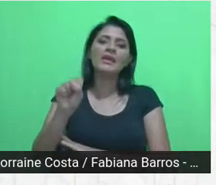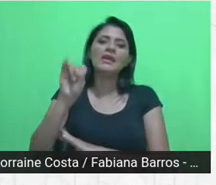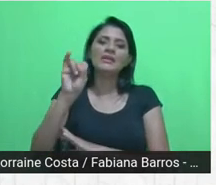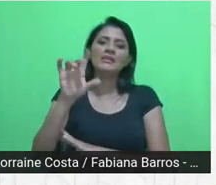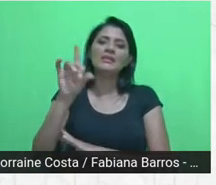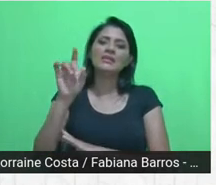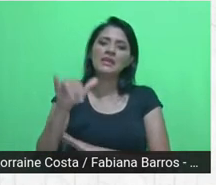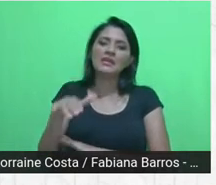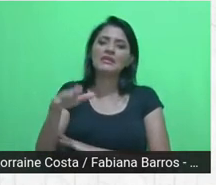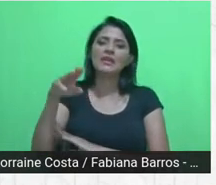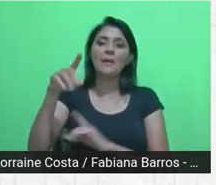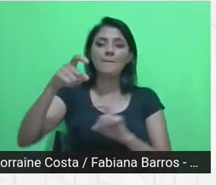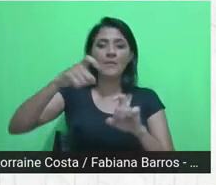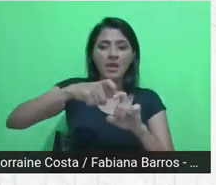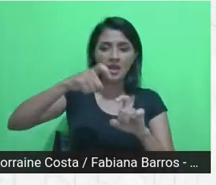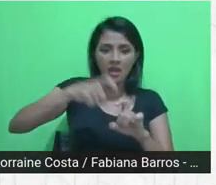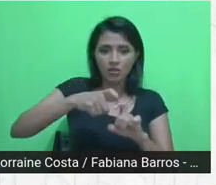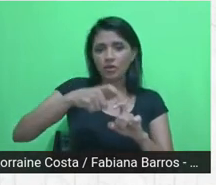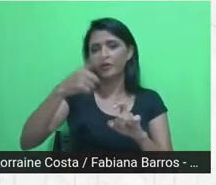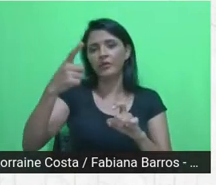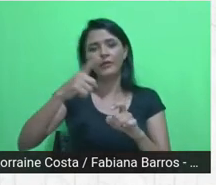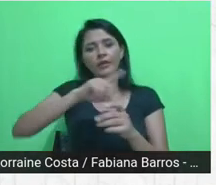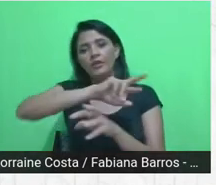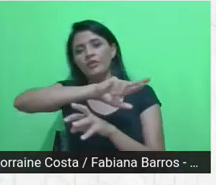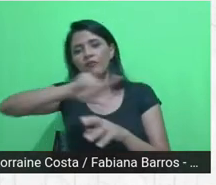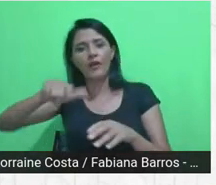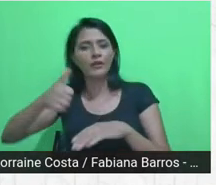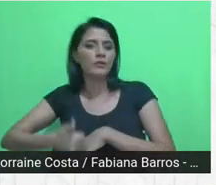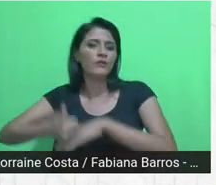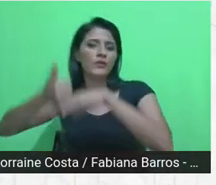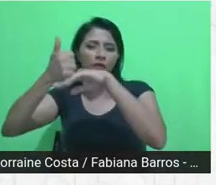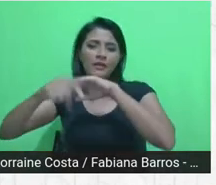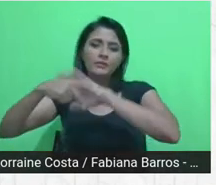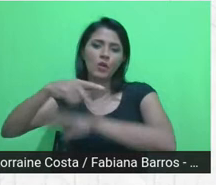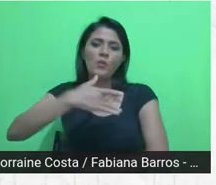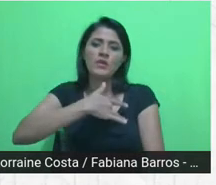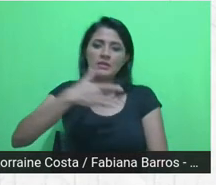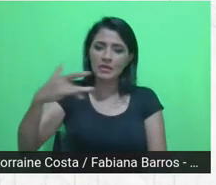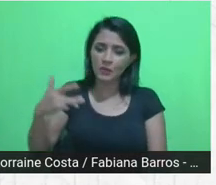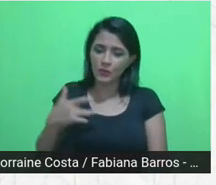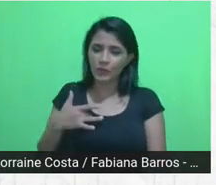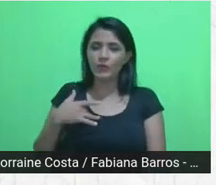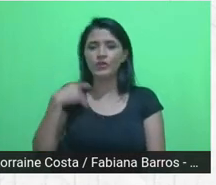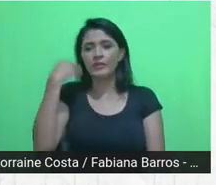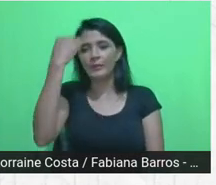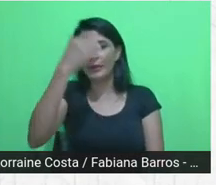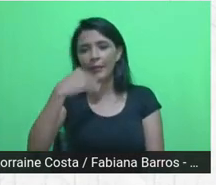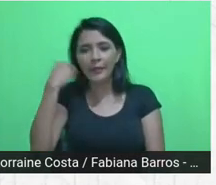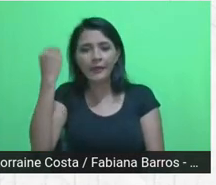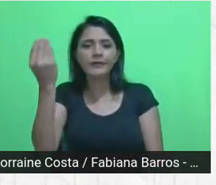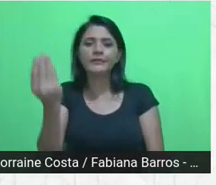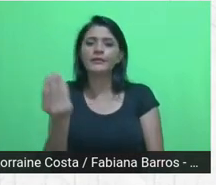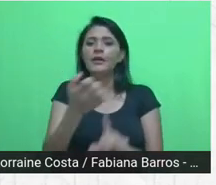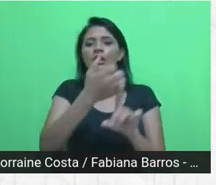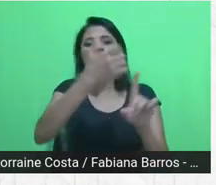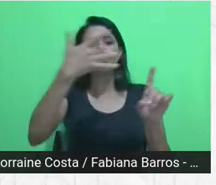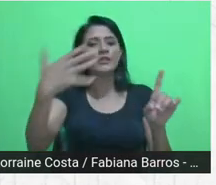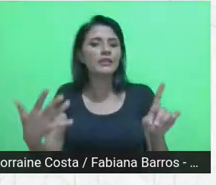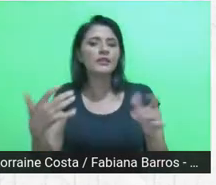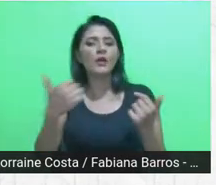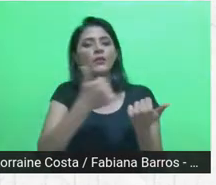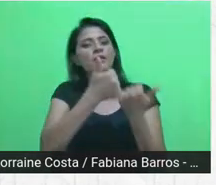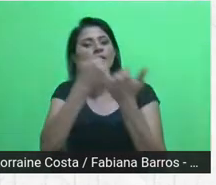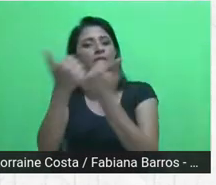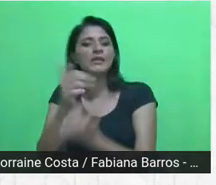multiprofissional em saúde e também experiências de extensão e de assistência técnica